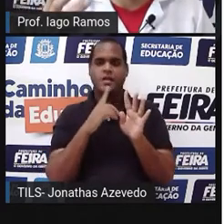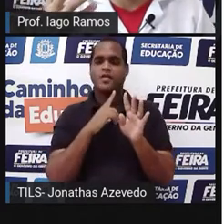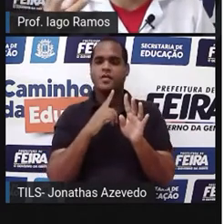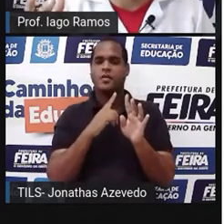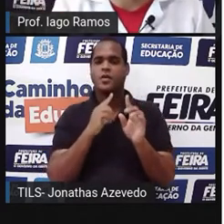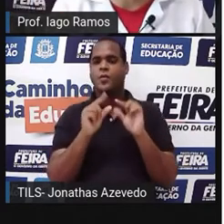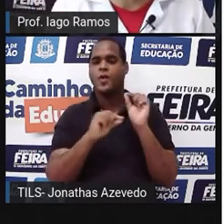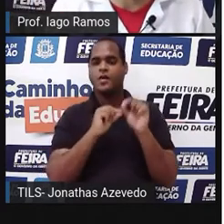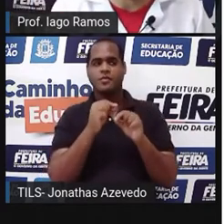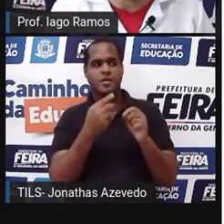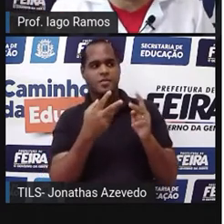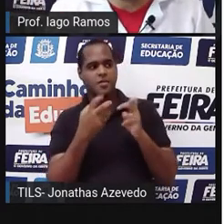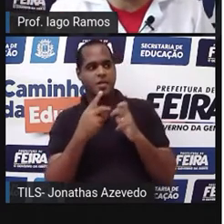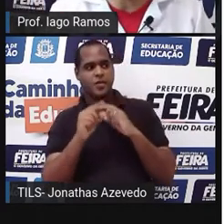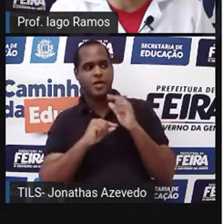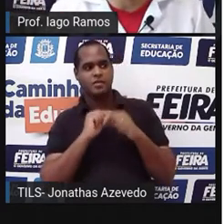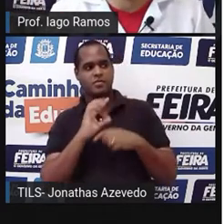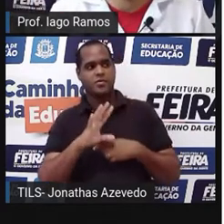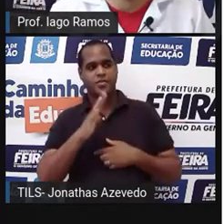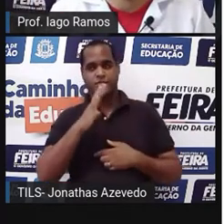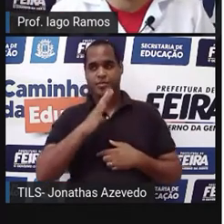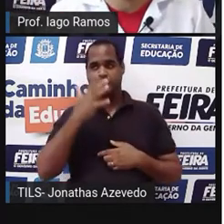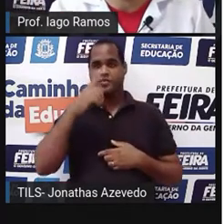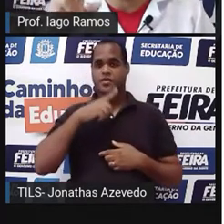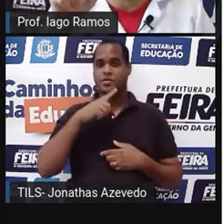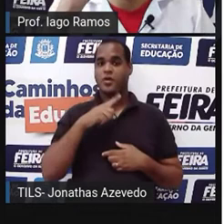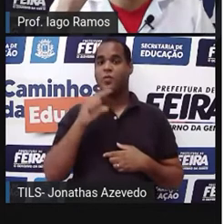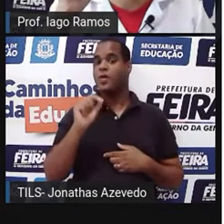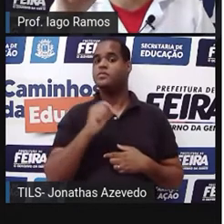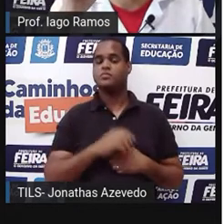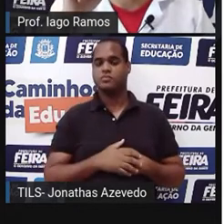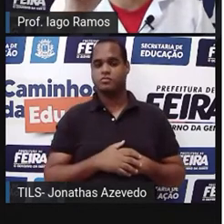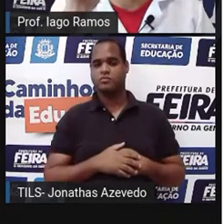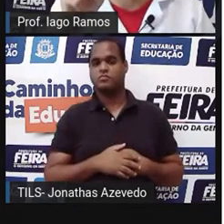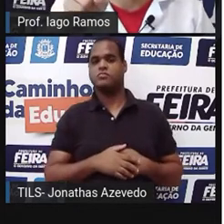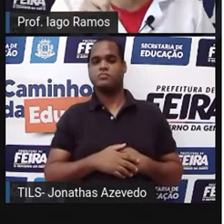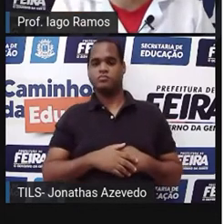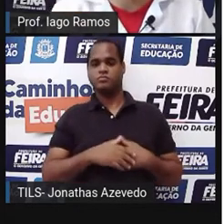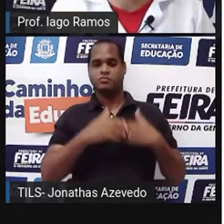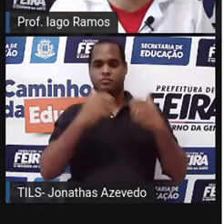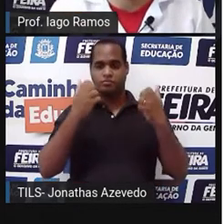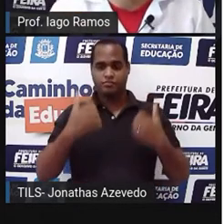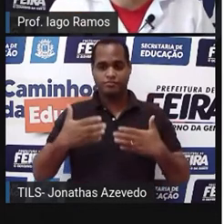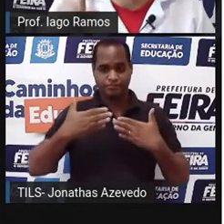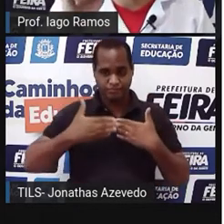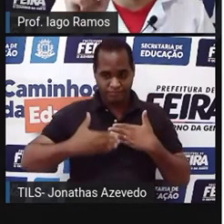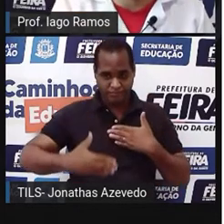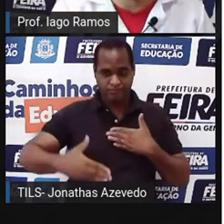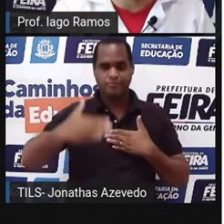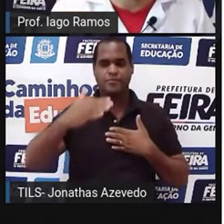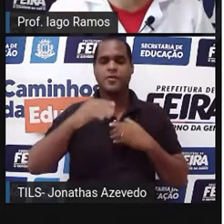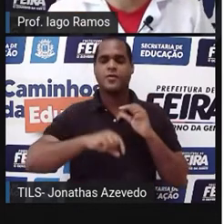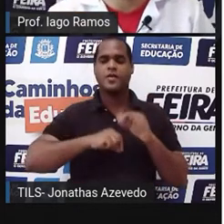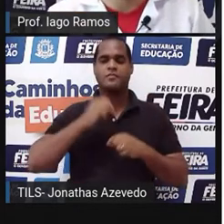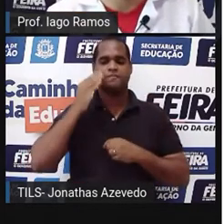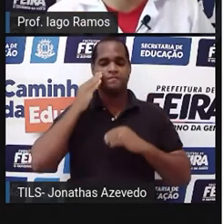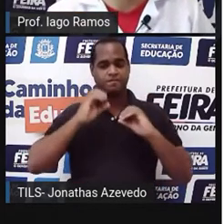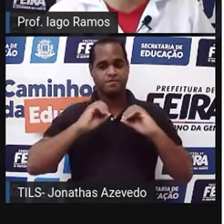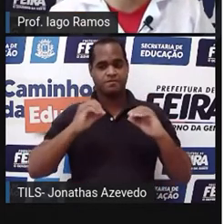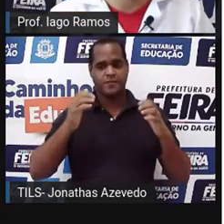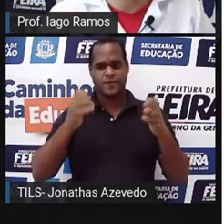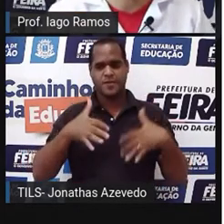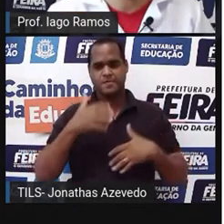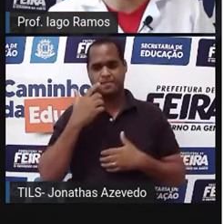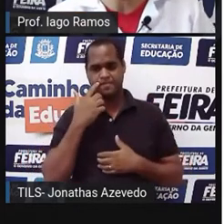e perceber o que é que está acontecendo? Porque a gente vai precisar, a partir de agora, dessa sua capacidade de